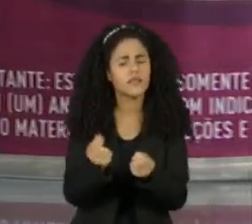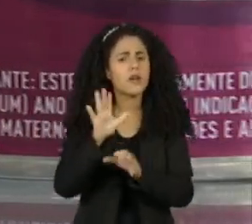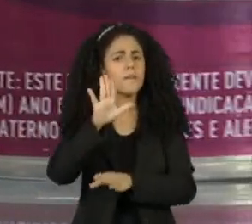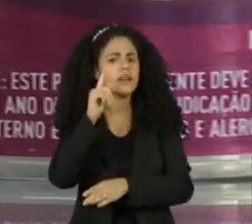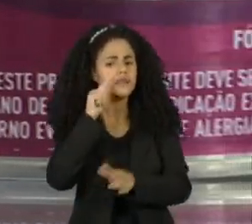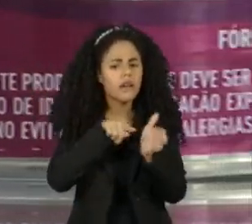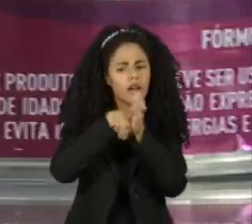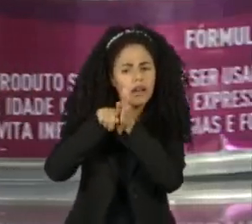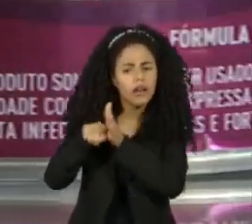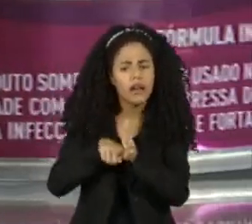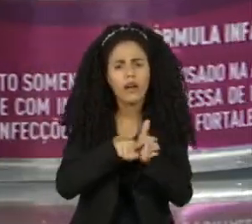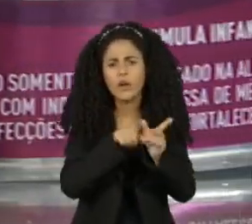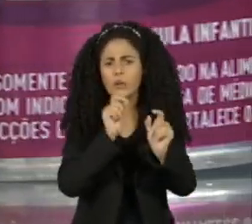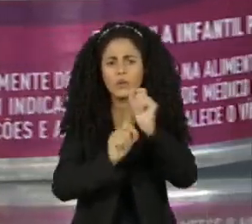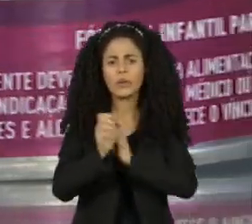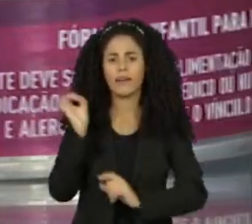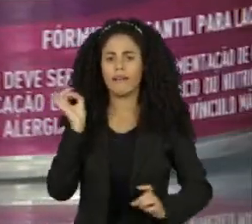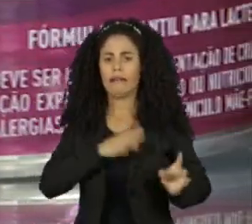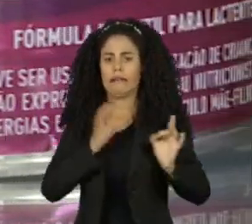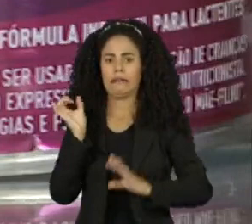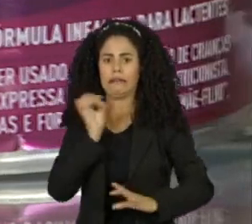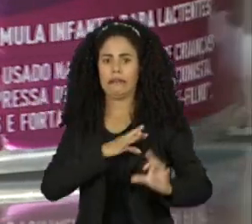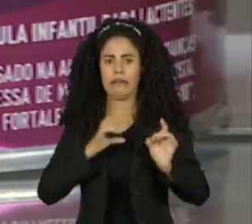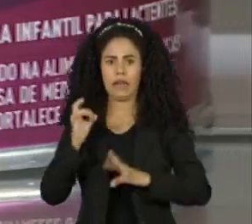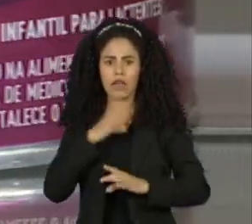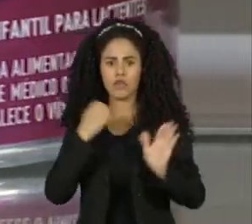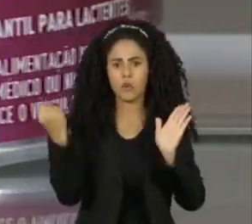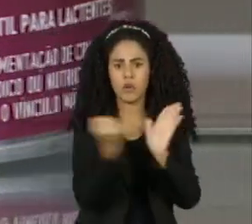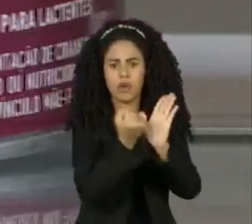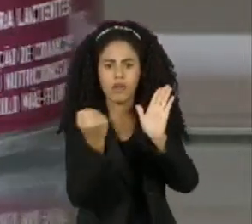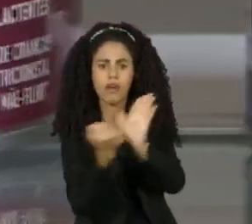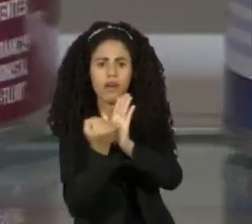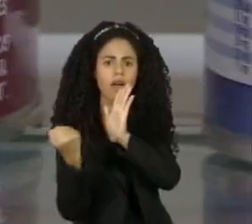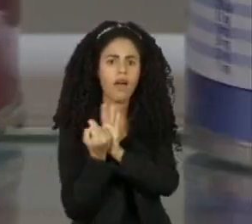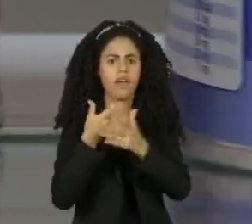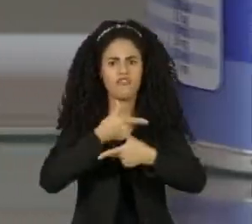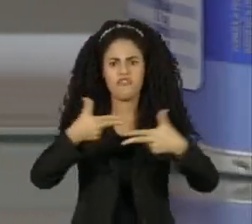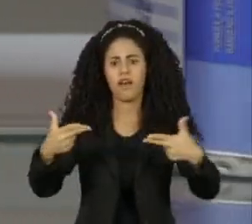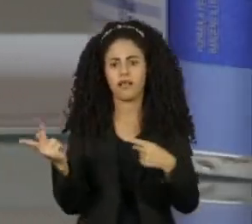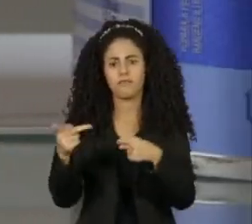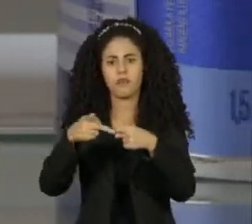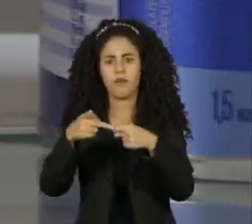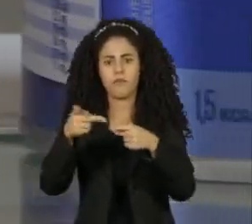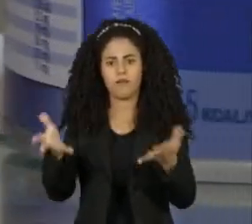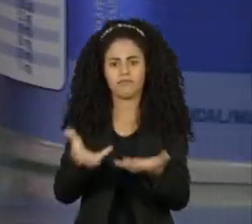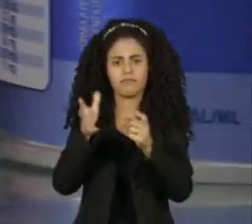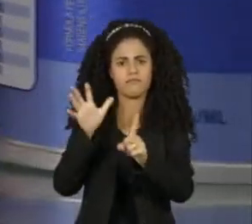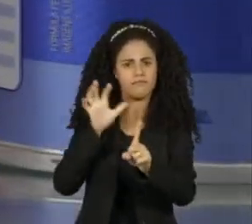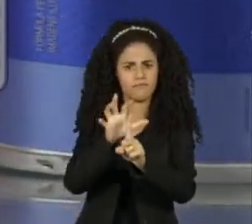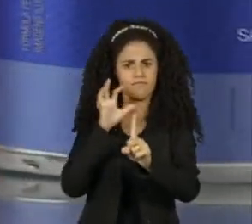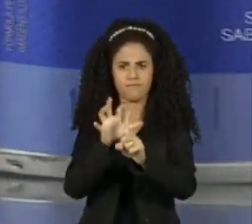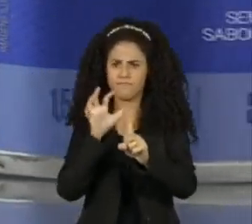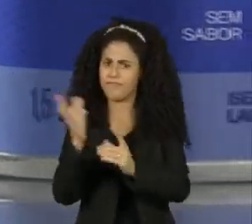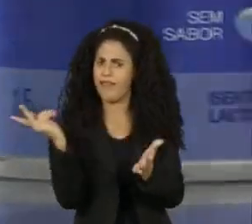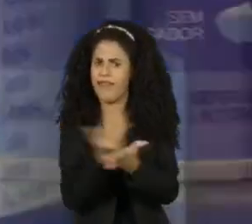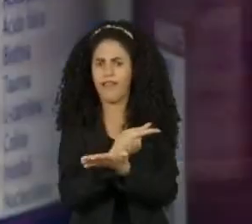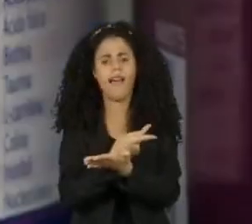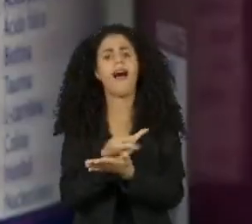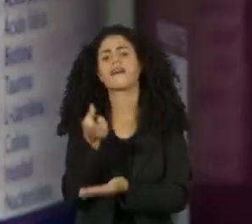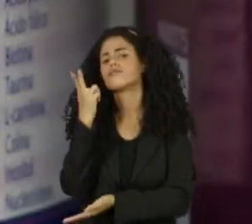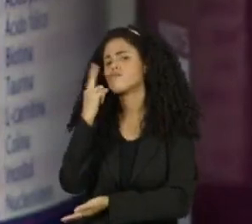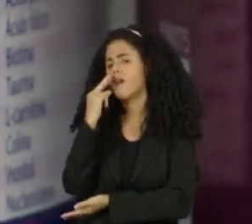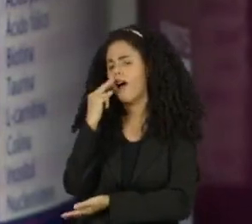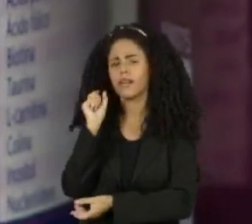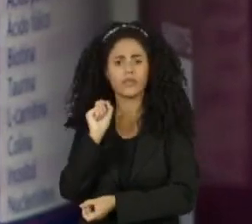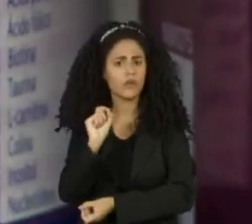assim, os pesquisadores temem que a atuação das marcas junto aos pediatras acaba influenciando as indicações de fórmulas nutricionais,